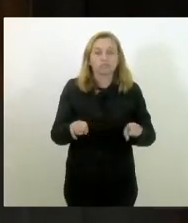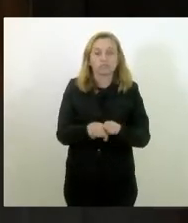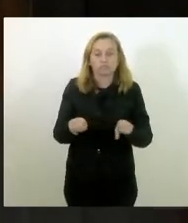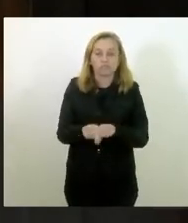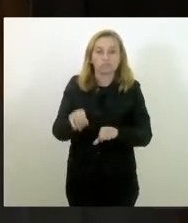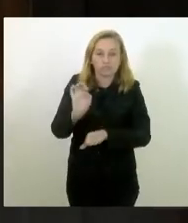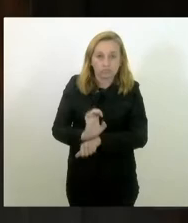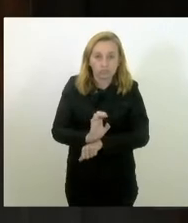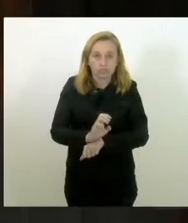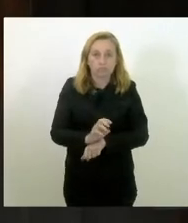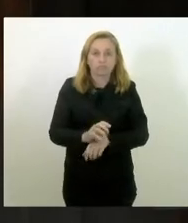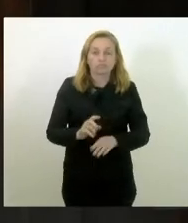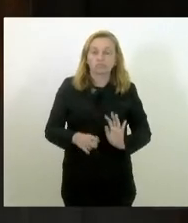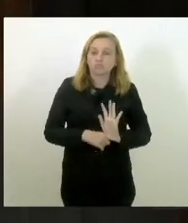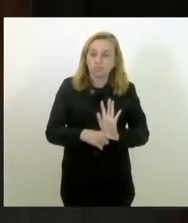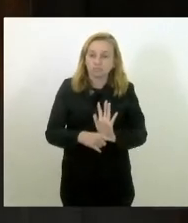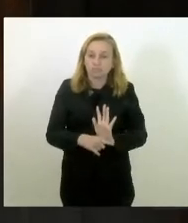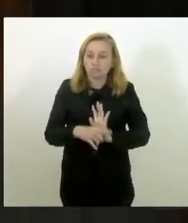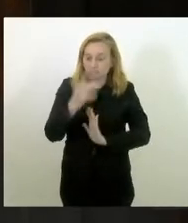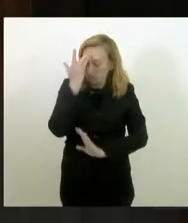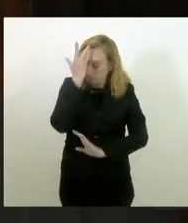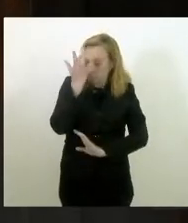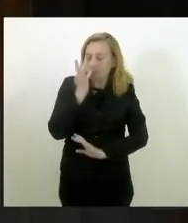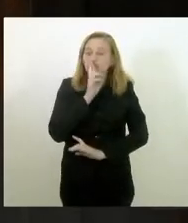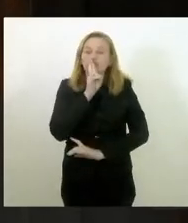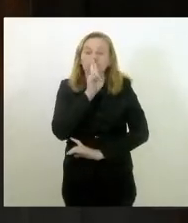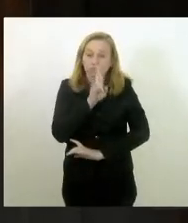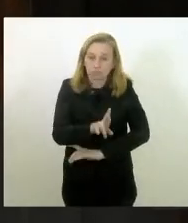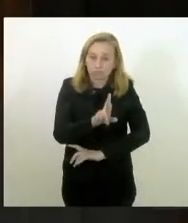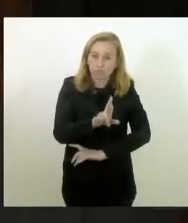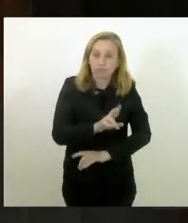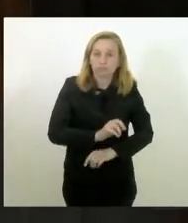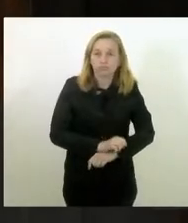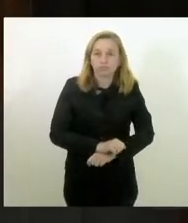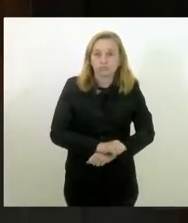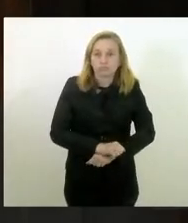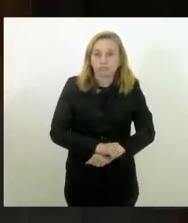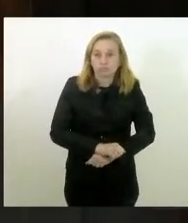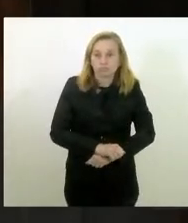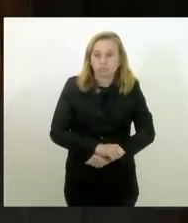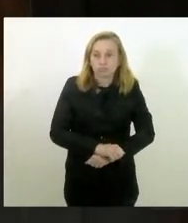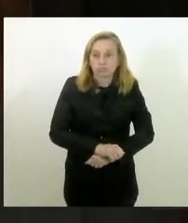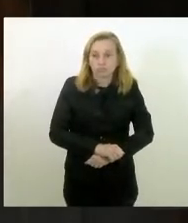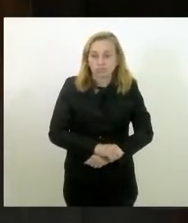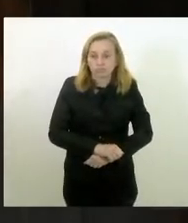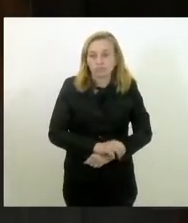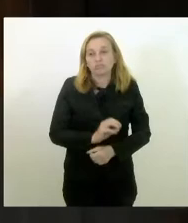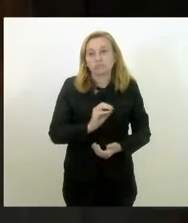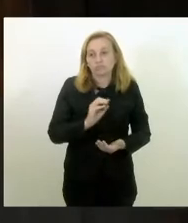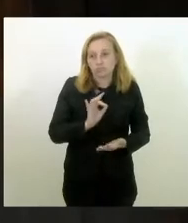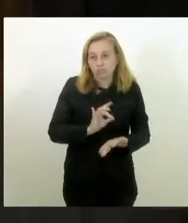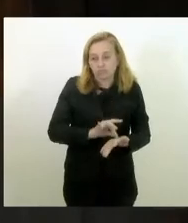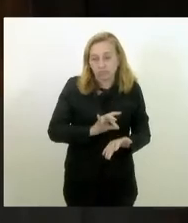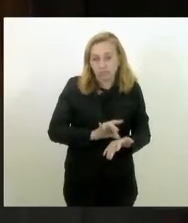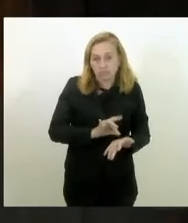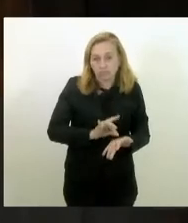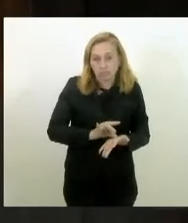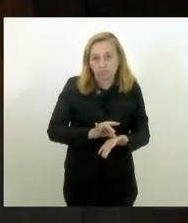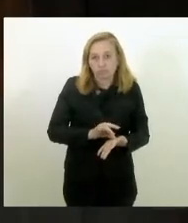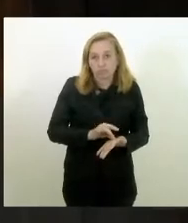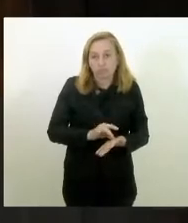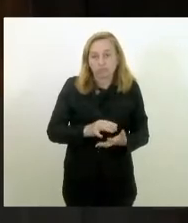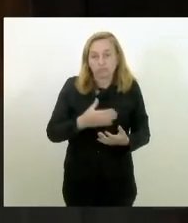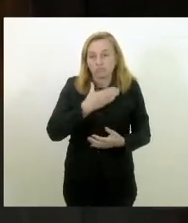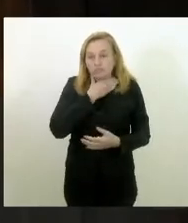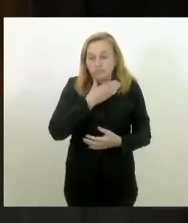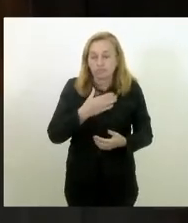favorece e facilita a resposta a esse drama, a essa verdadeira chaga na região metropolitana do Rio de Janeiro,